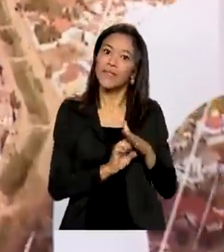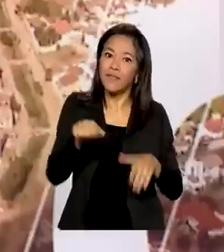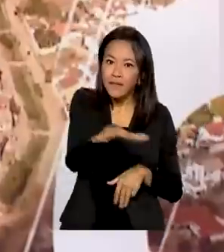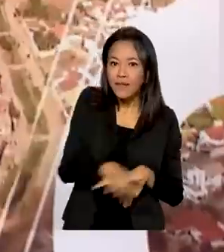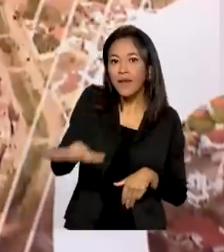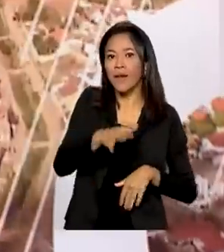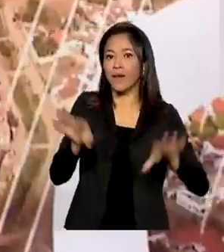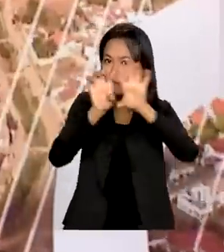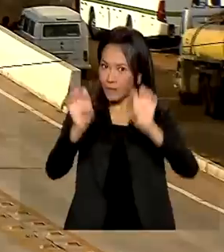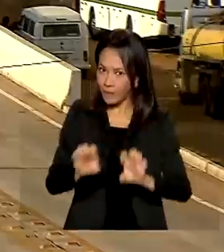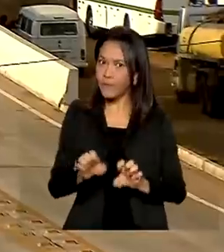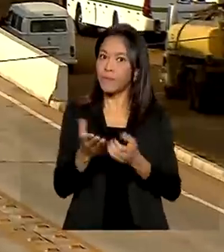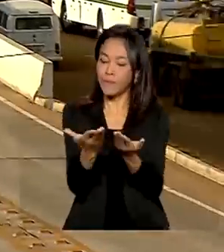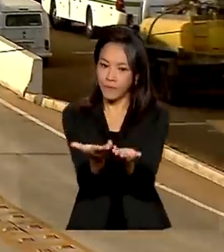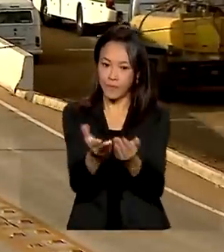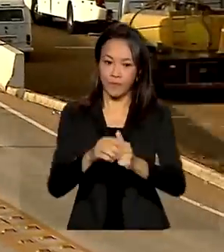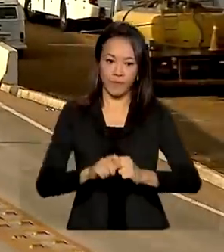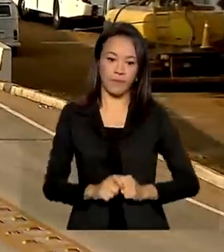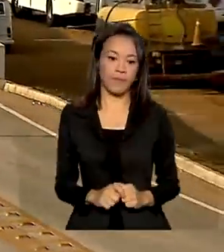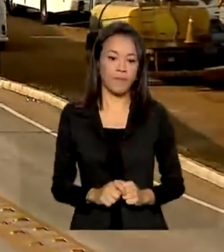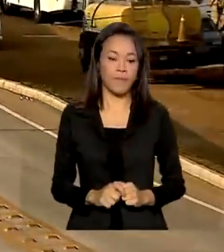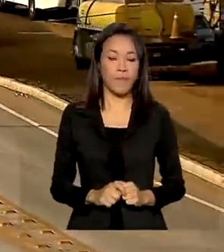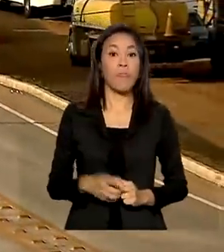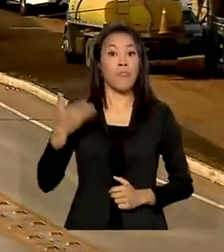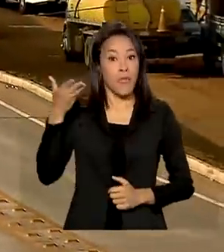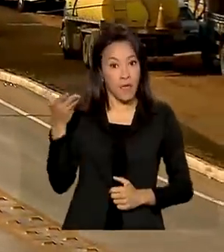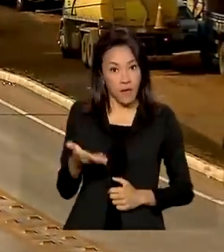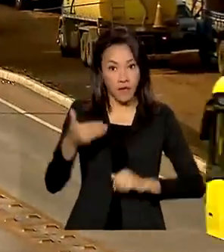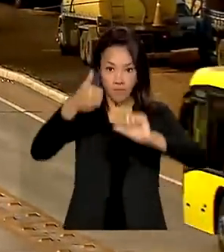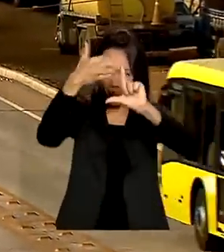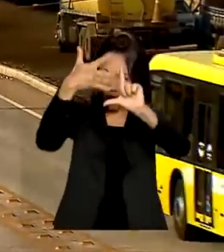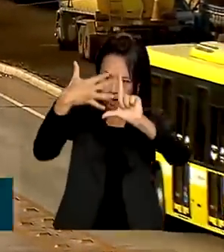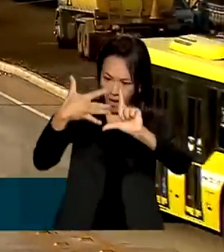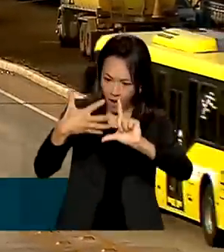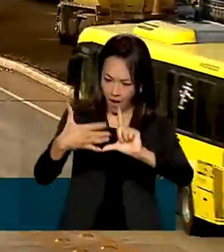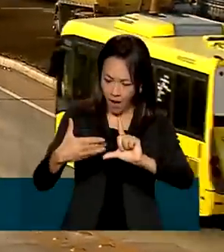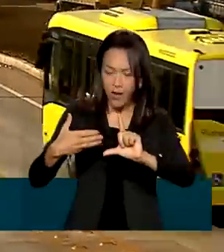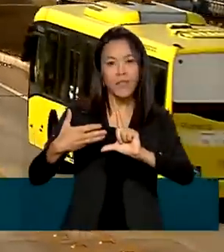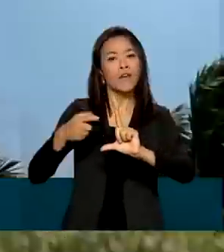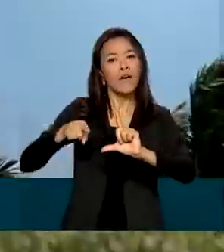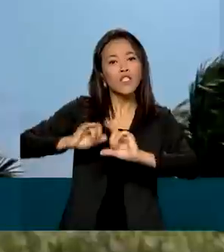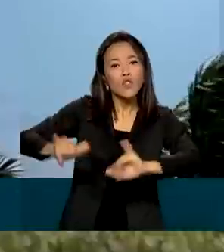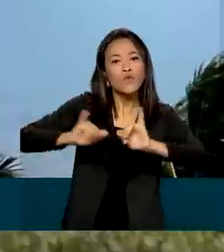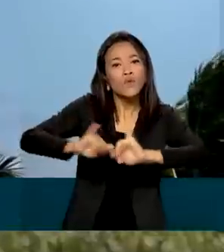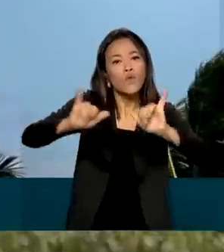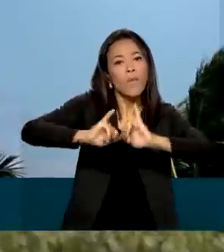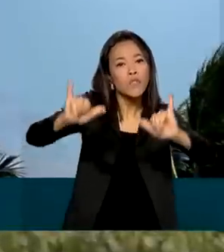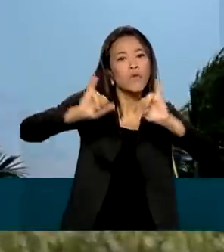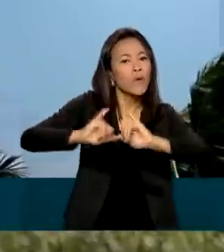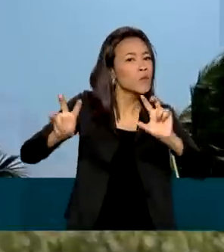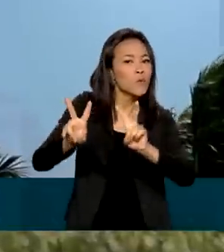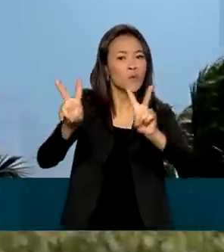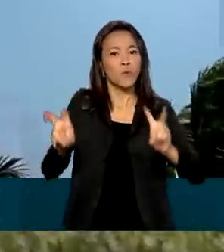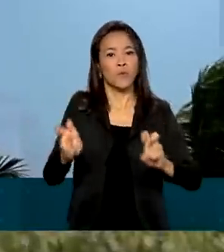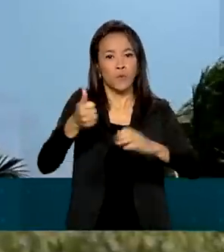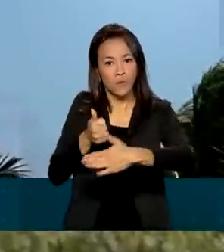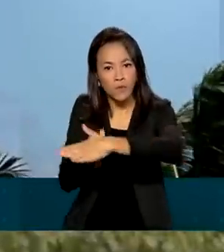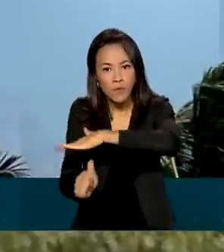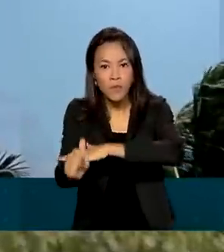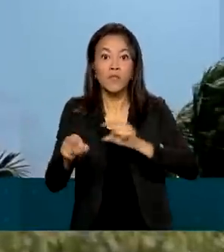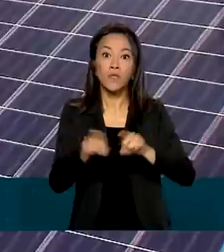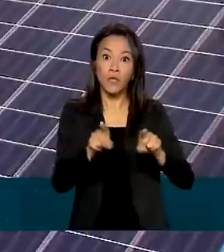infraestrutura. O Monitor de Investimentos vai divulgar informações sobre investimentos e